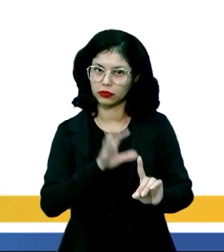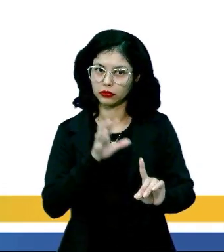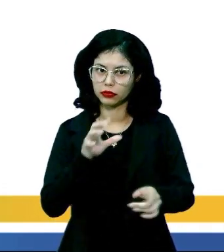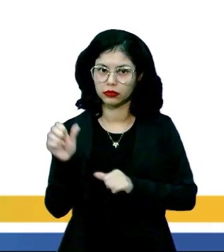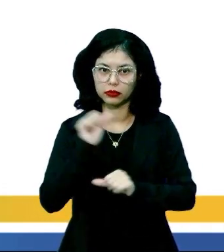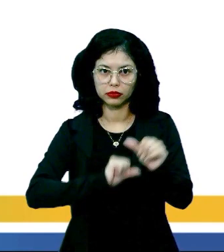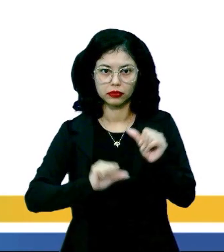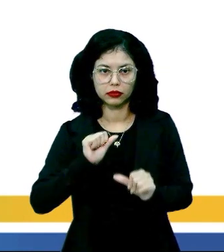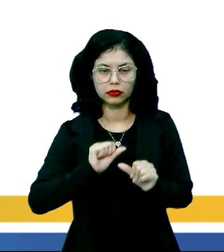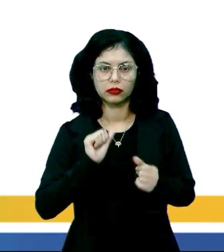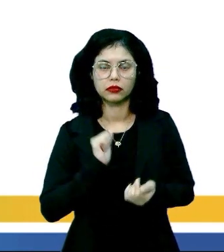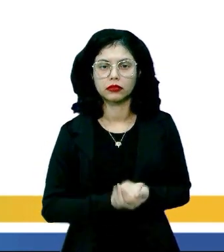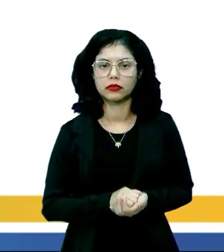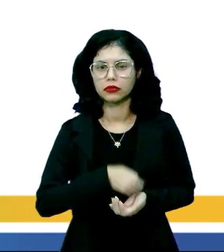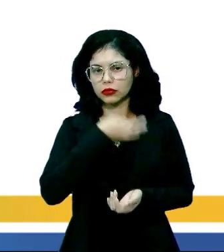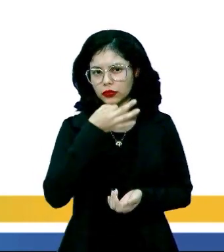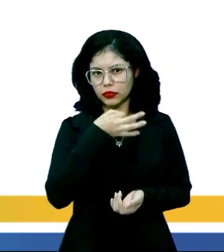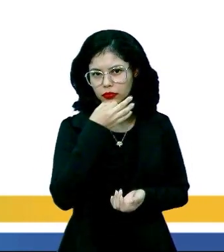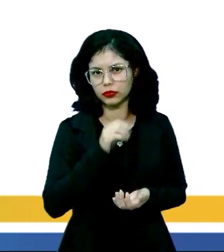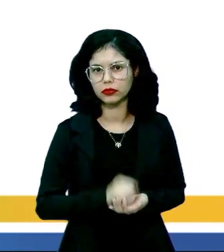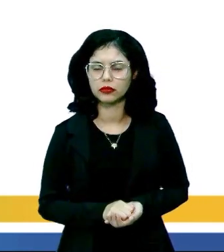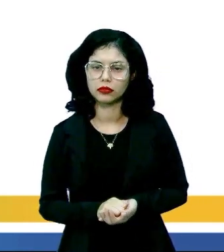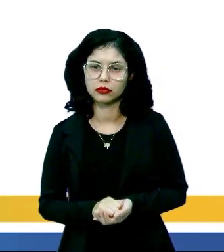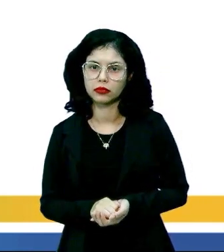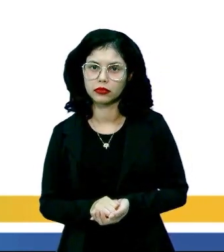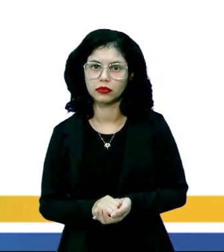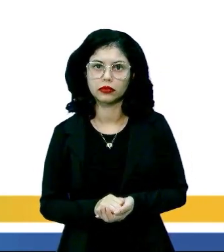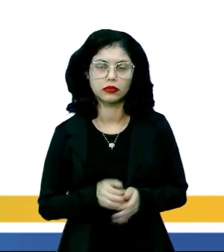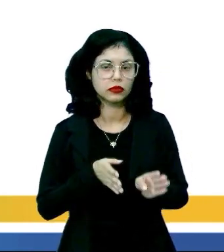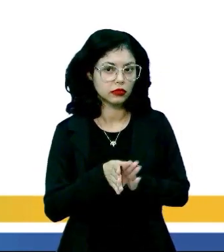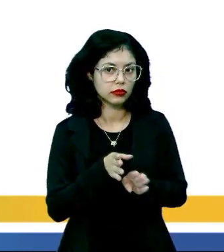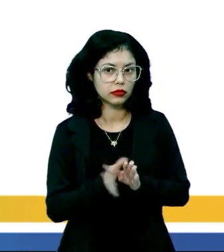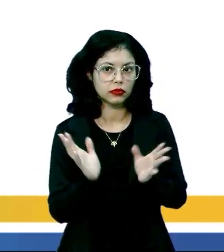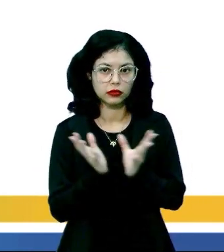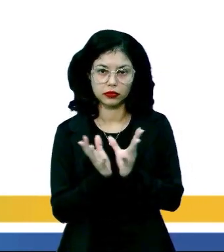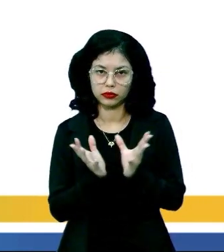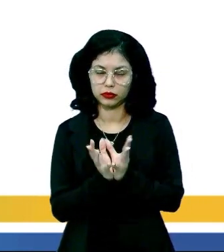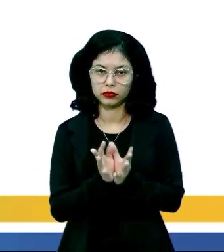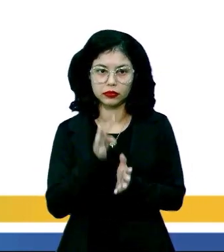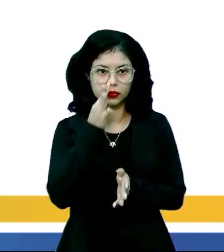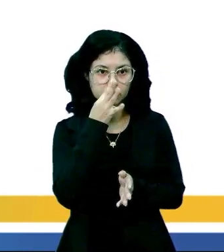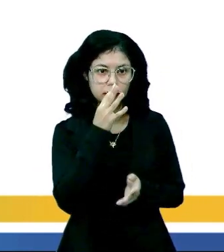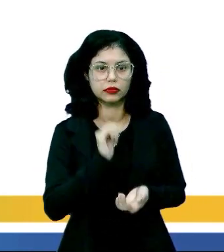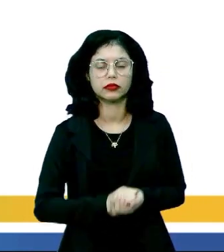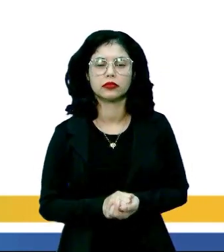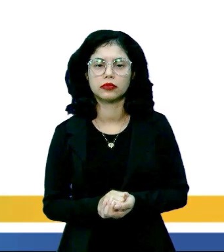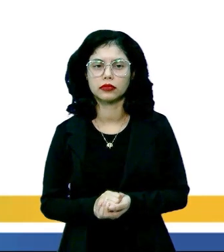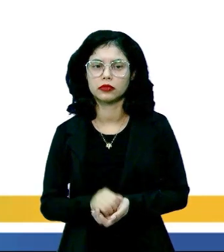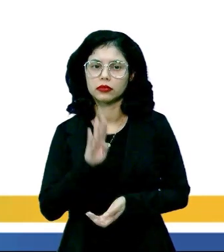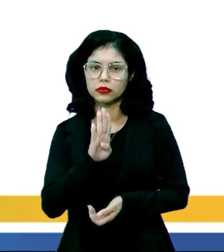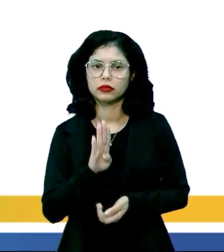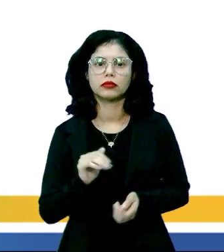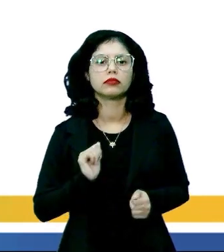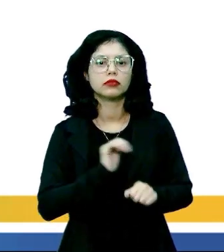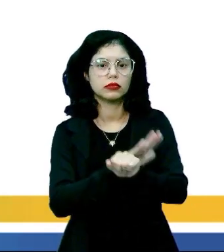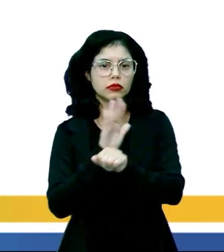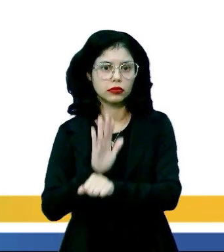incentivando a troca de opiniões e consolidação de grupos de interesse. B,